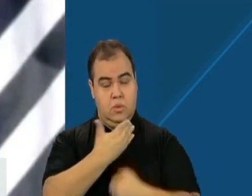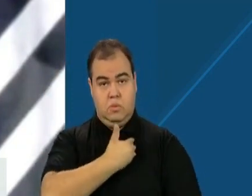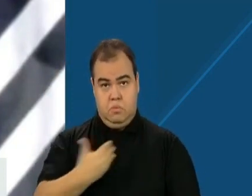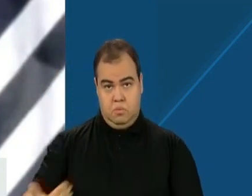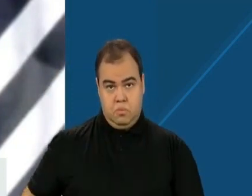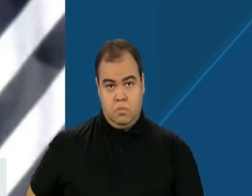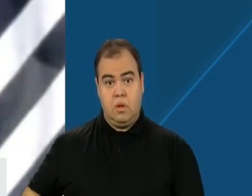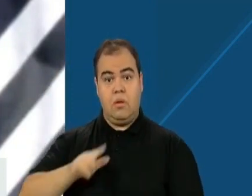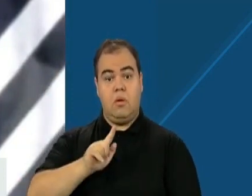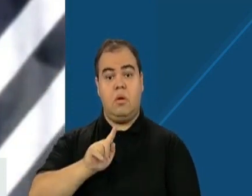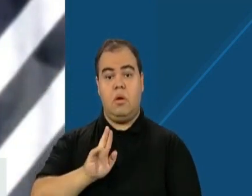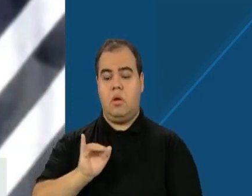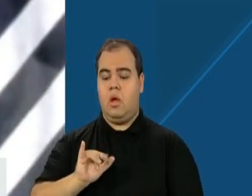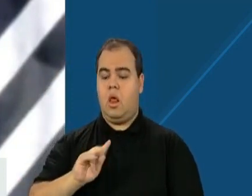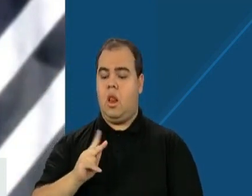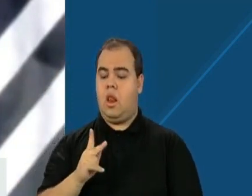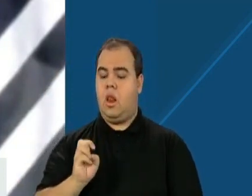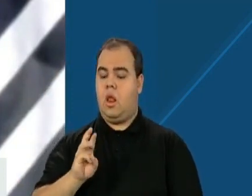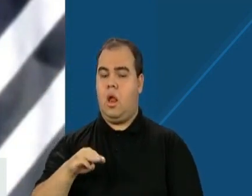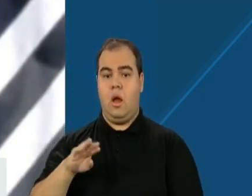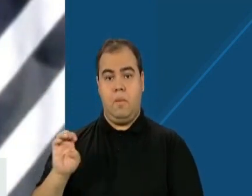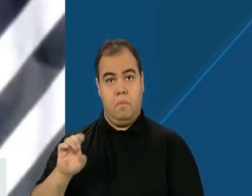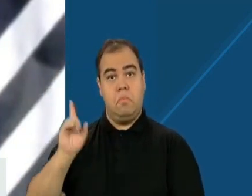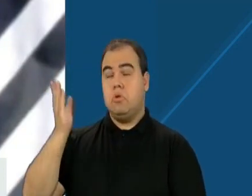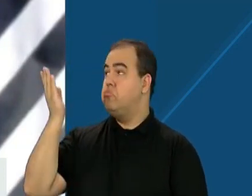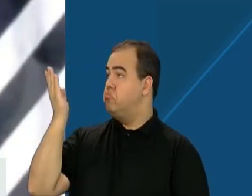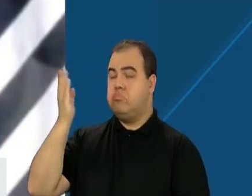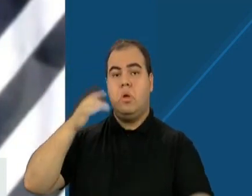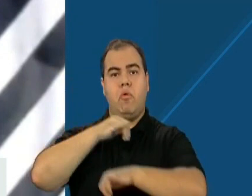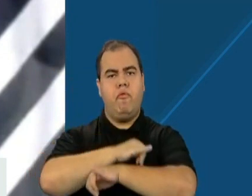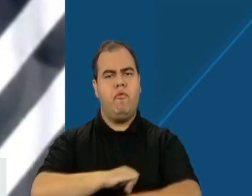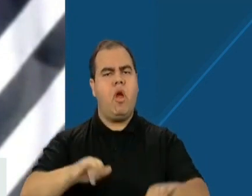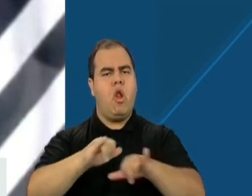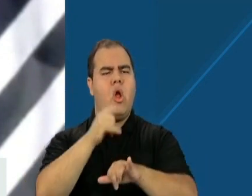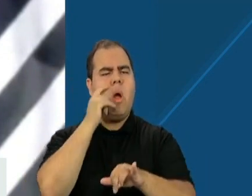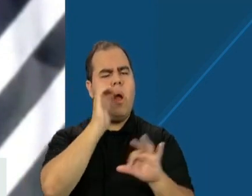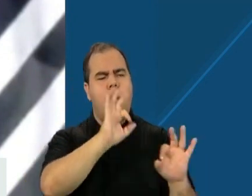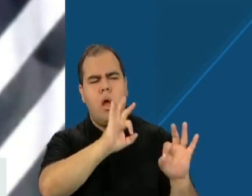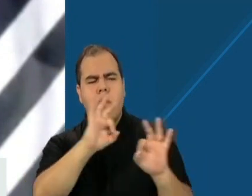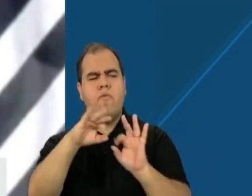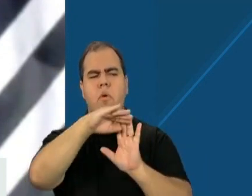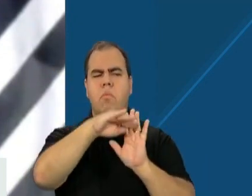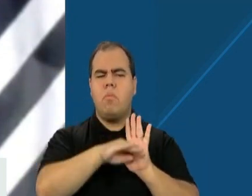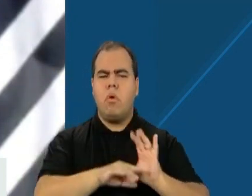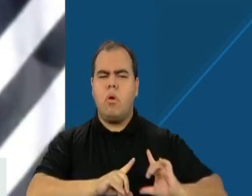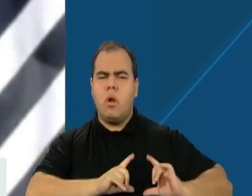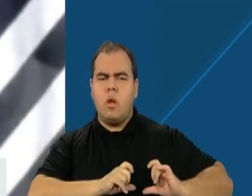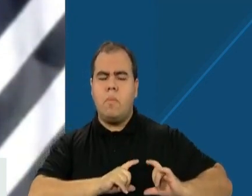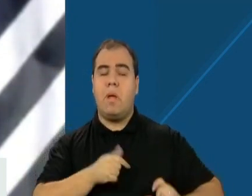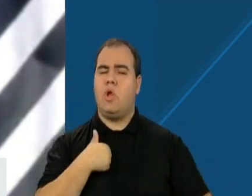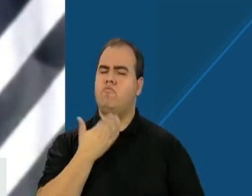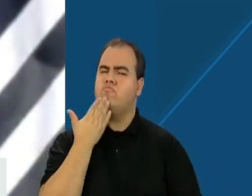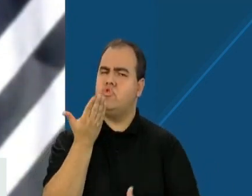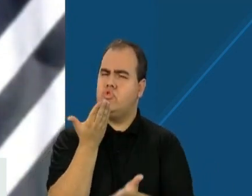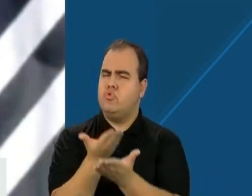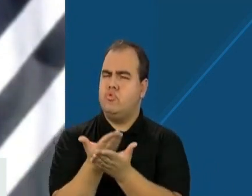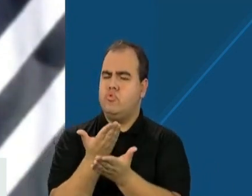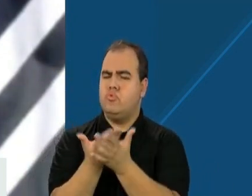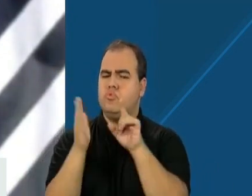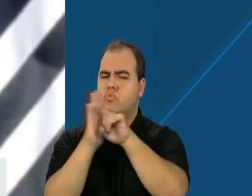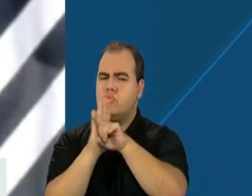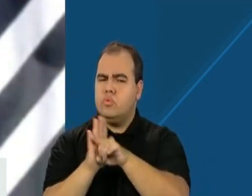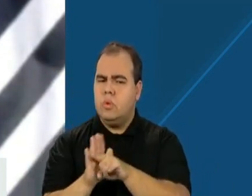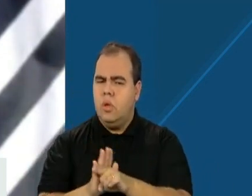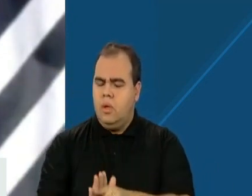Guilherme Derrite Que é PM de carreira Afirmou que iria rever o programa Eu pedi o estudo que foi feito pela Fundação